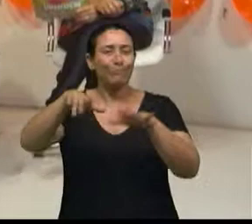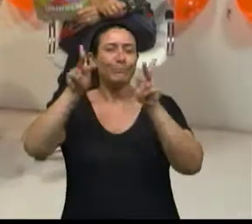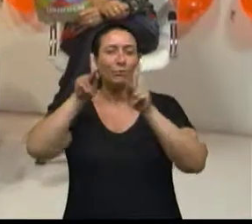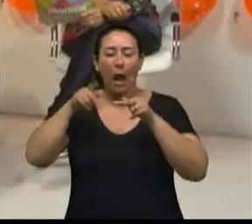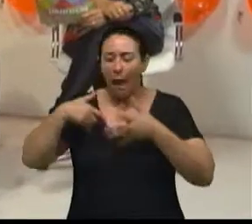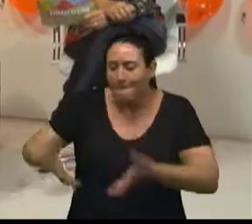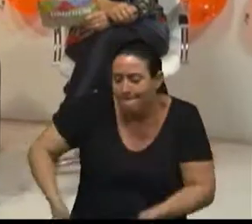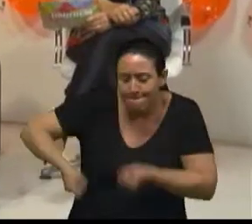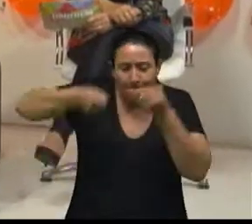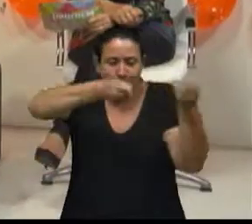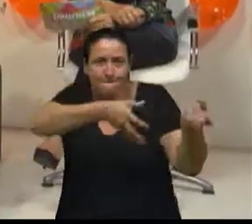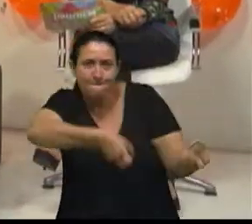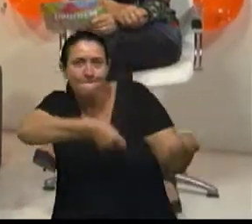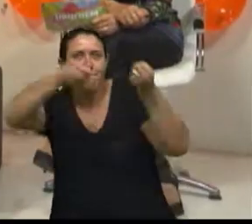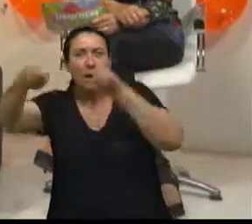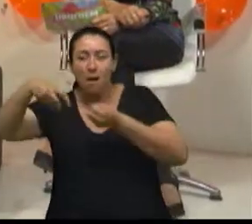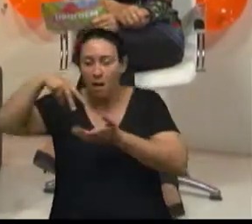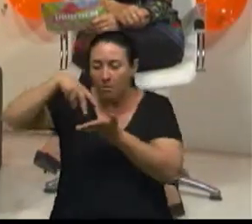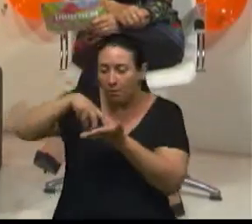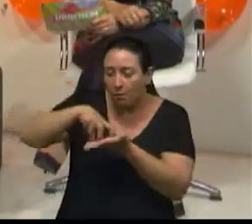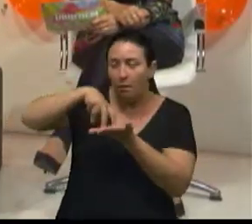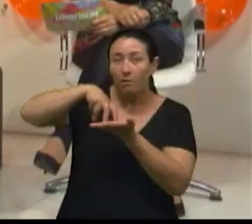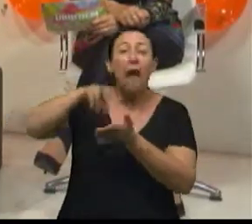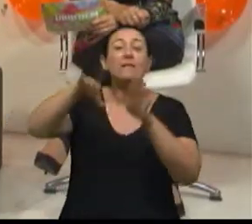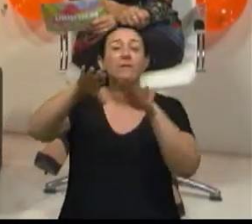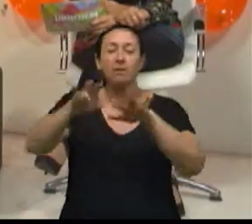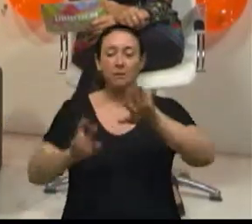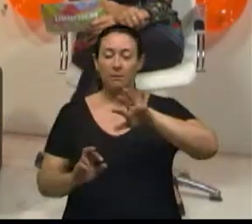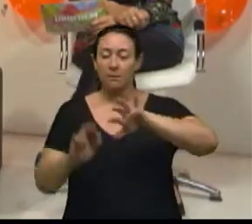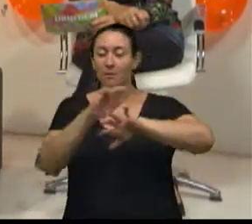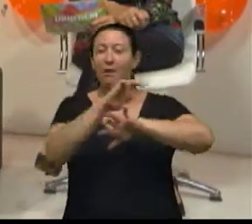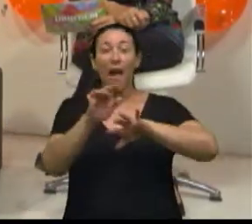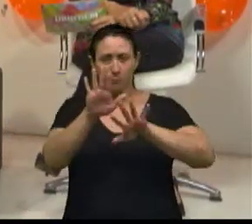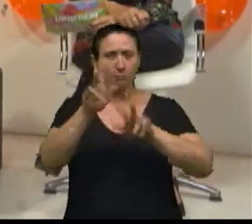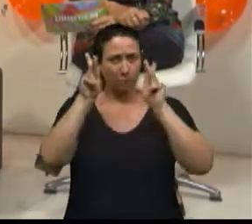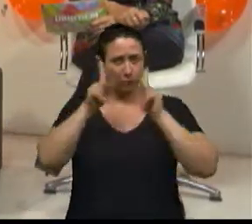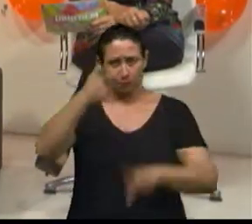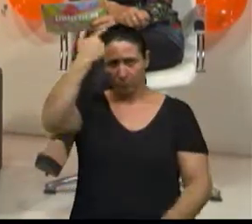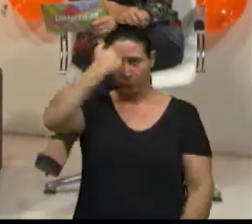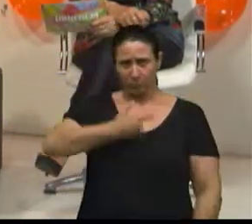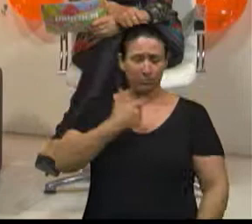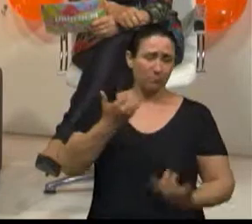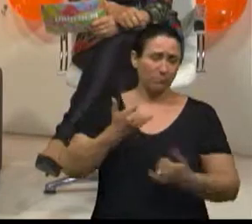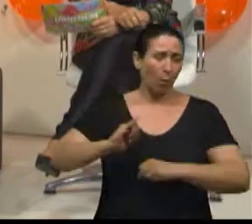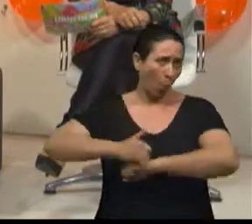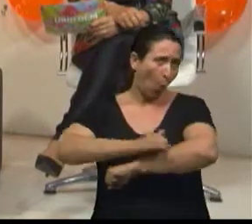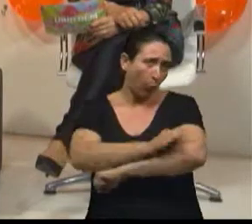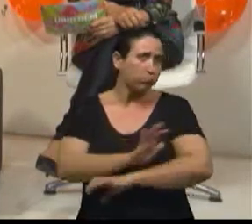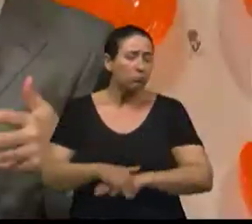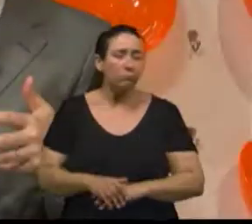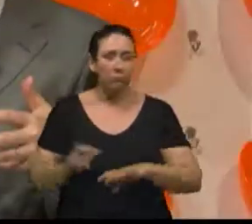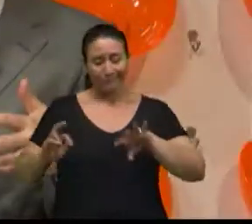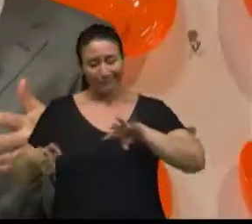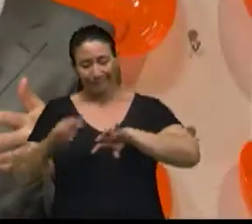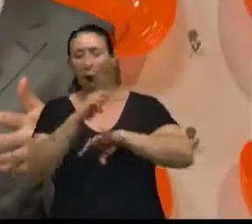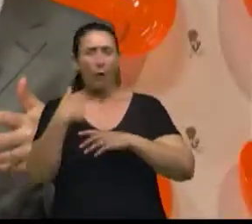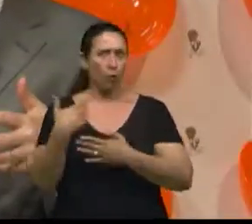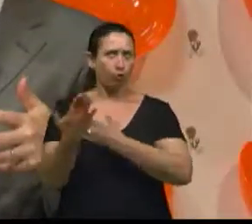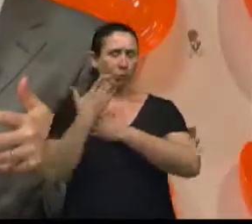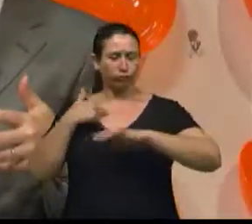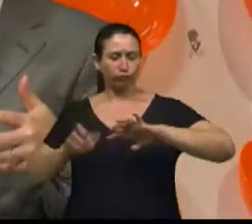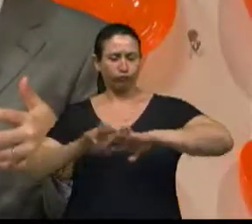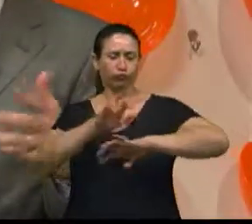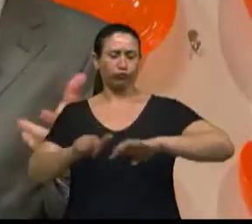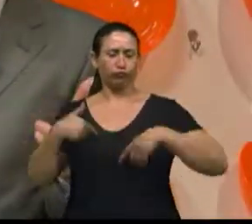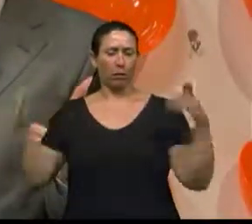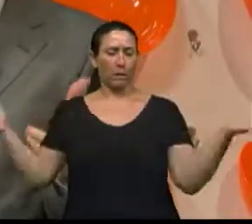vou andar de escada para fazer exercício. Dependendo se tu está com sobrepeso, se não está com uma boa musculatura, tu subir e descer a escada